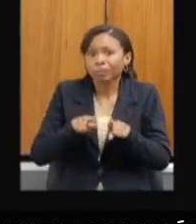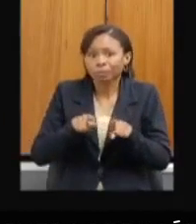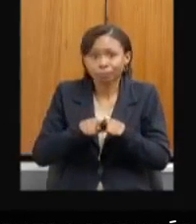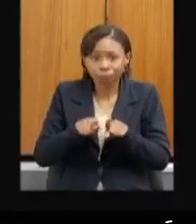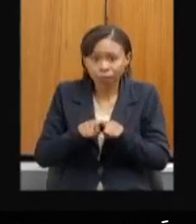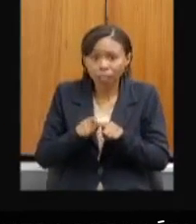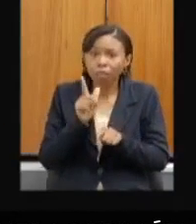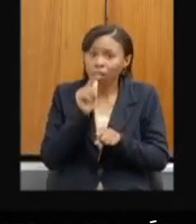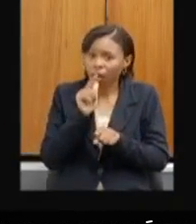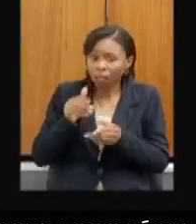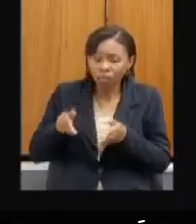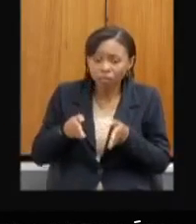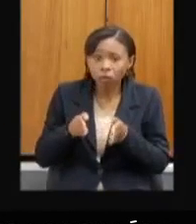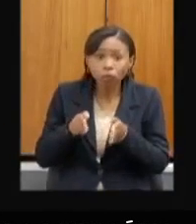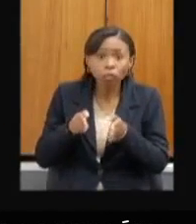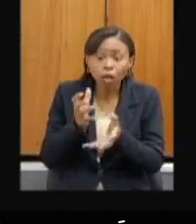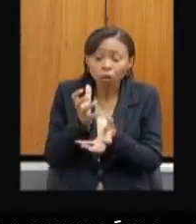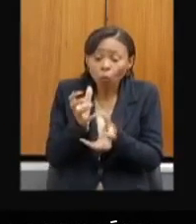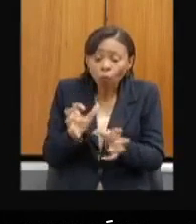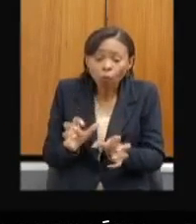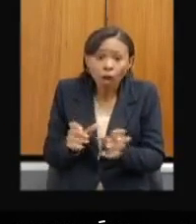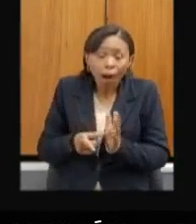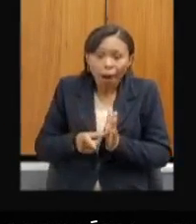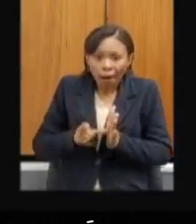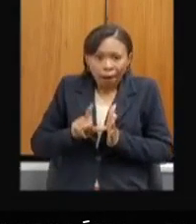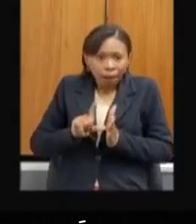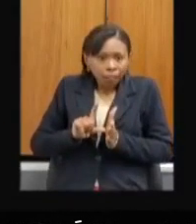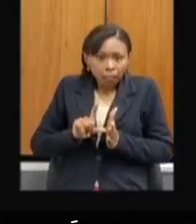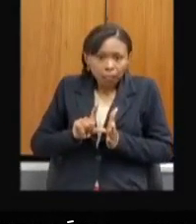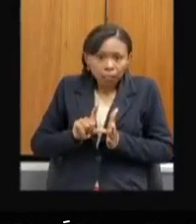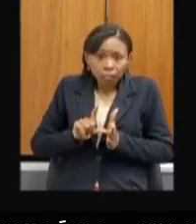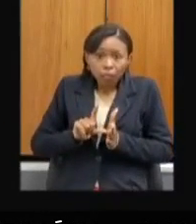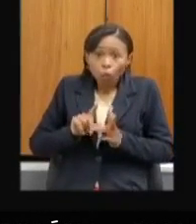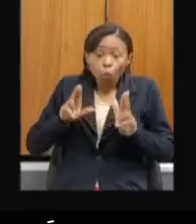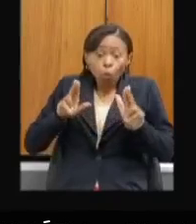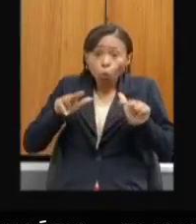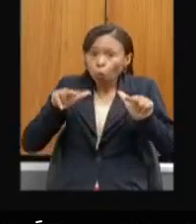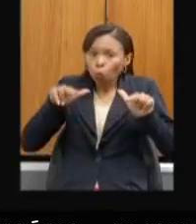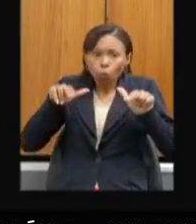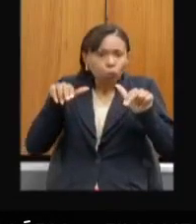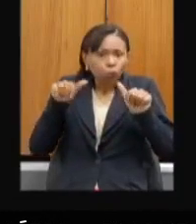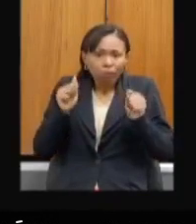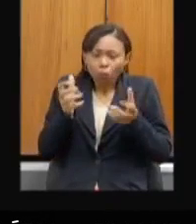perene, nunca tinha visto falar de de uma seca que pudesse